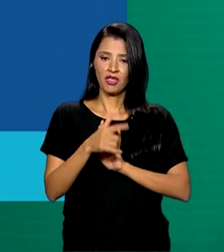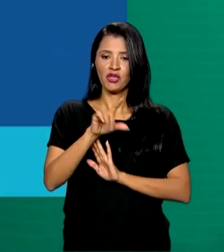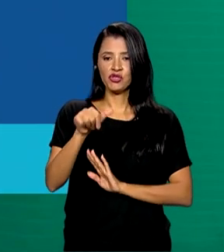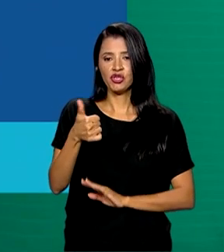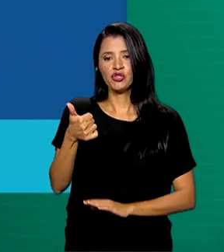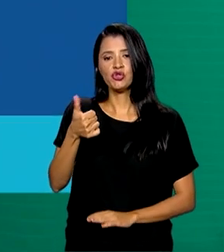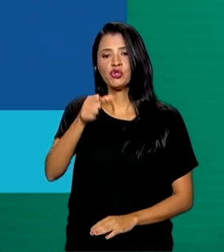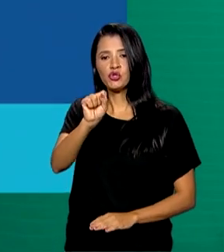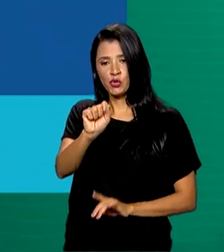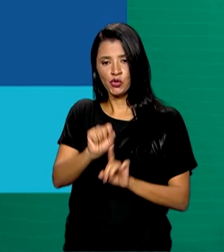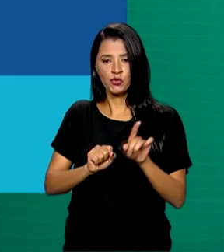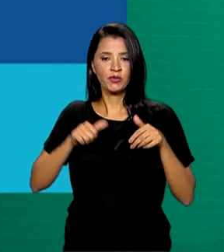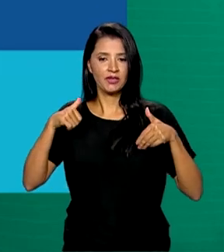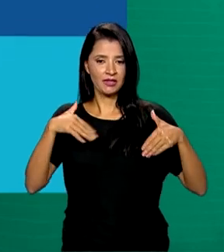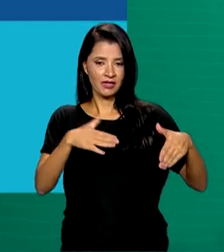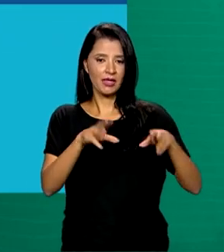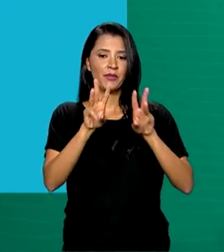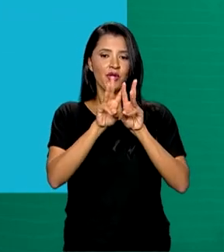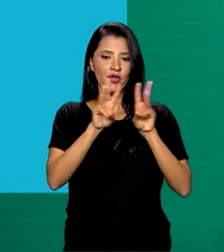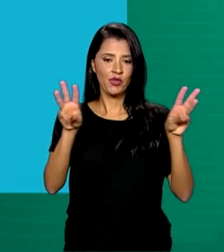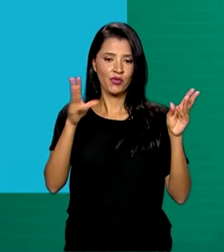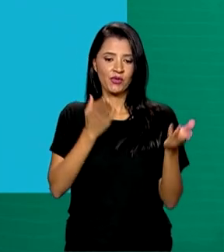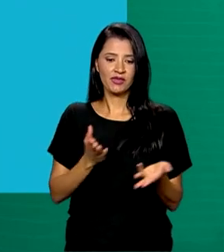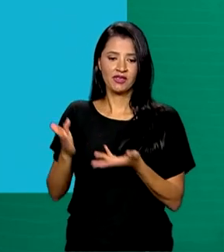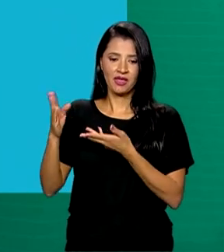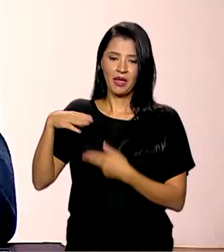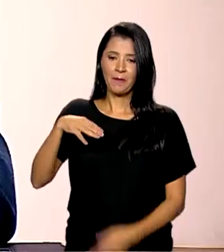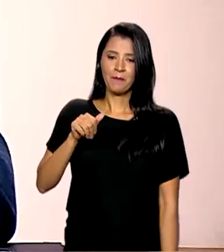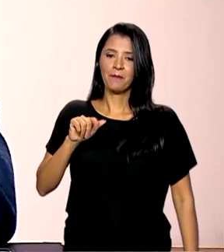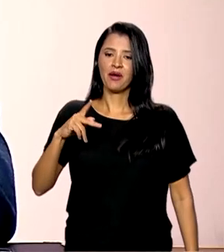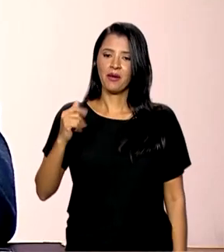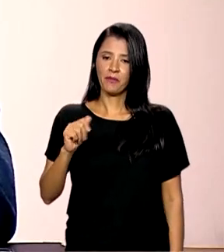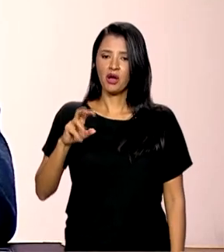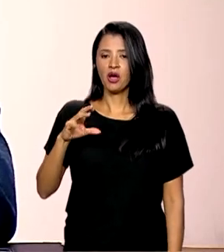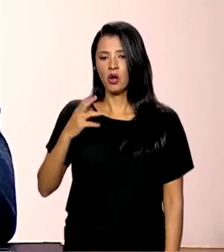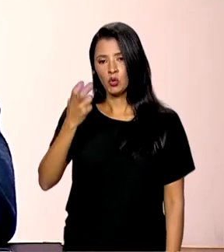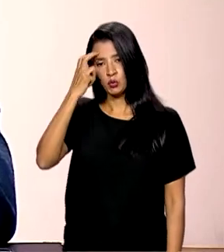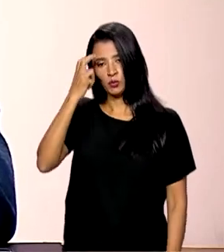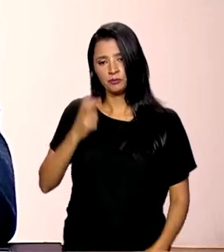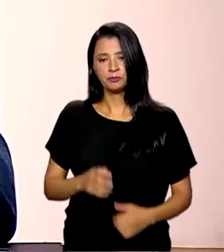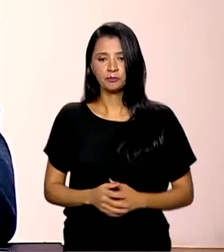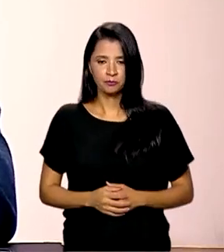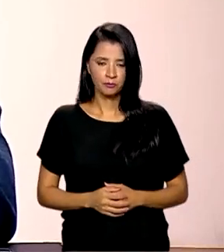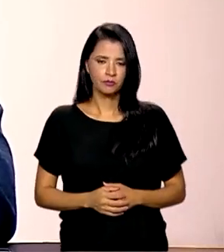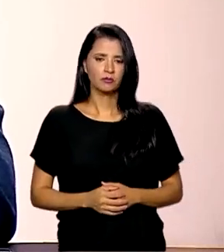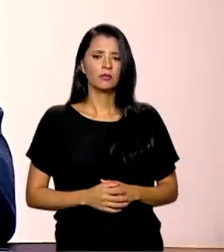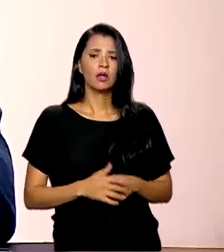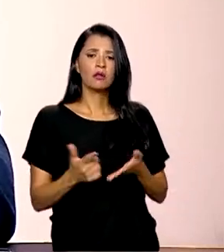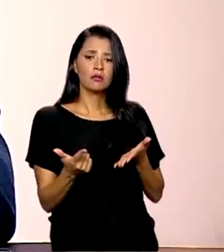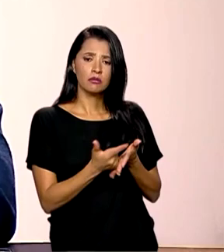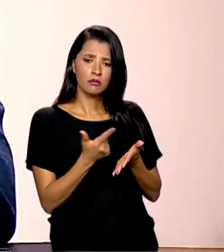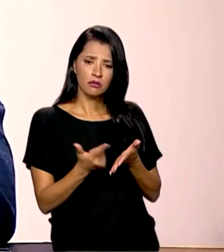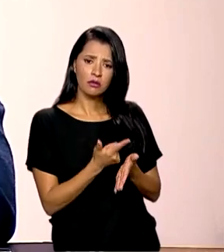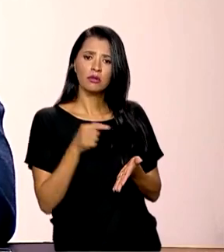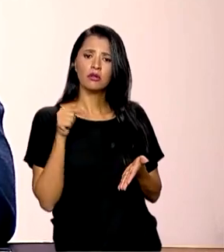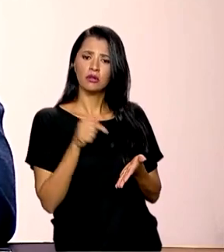18 de setembro no site Mapas Cultura. O livro, com certeza, é uma